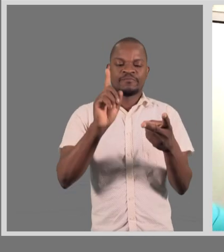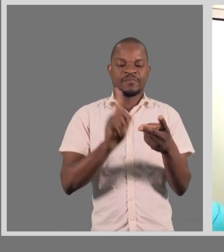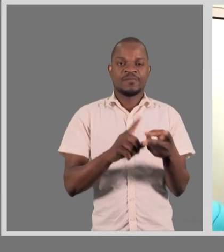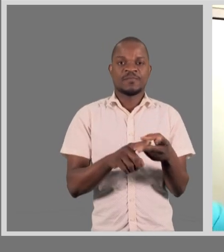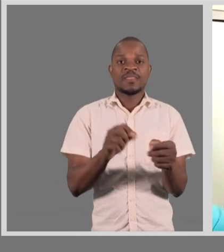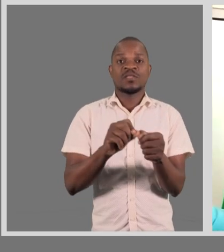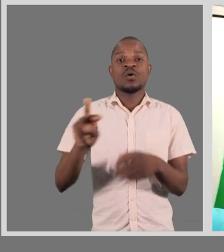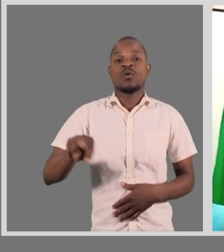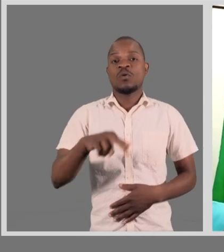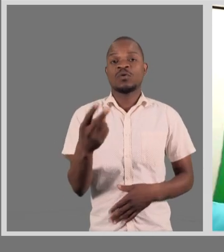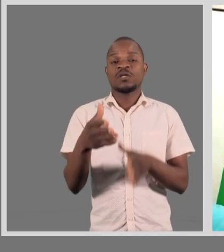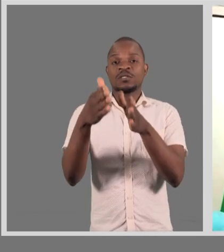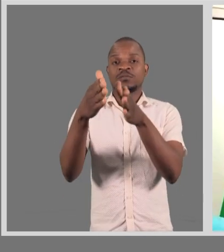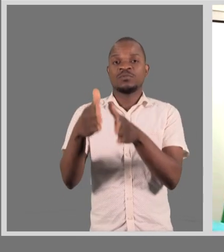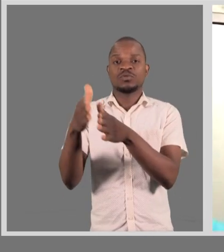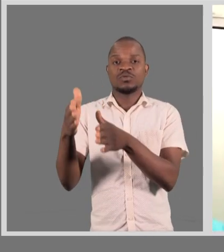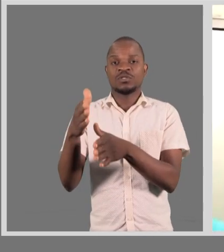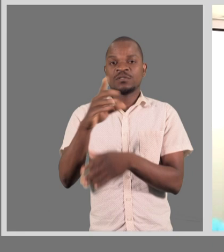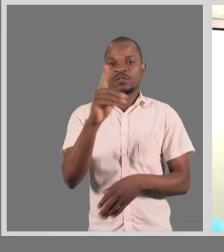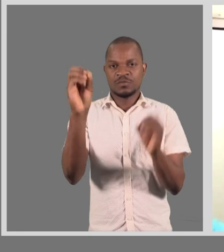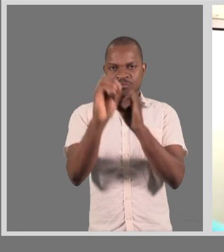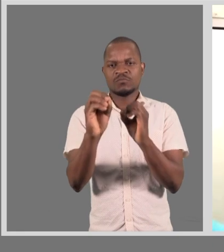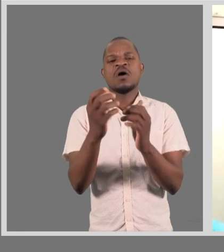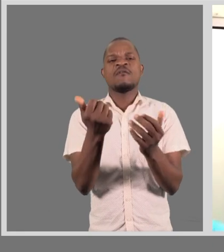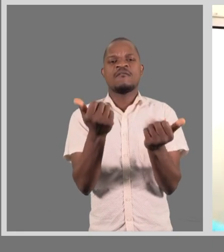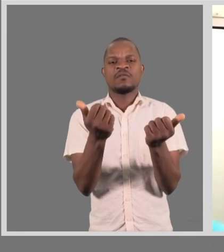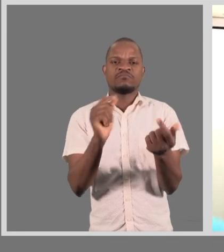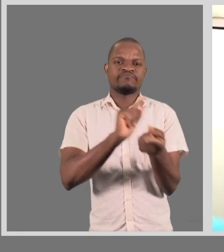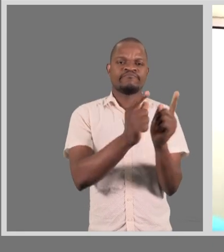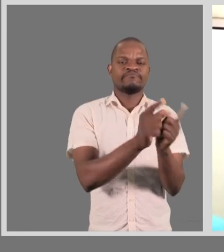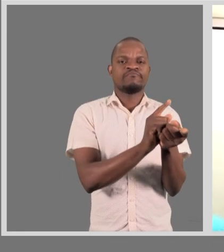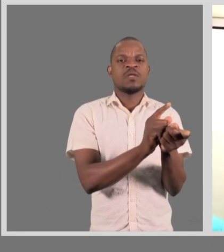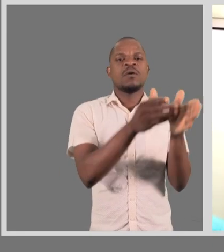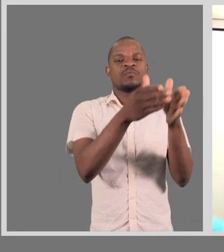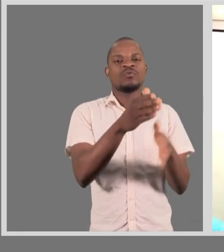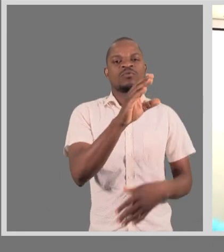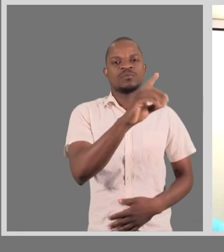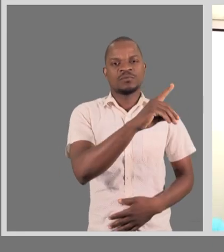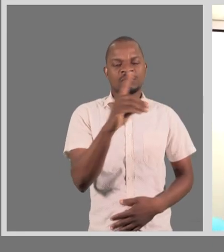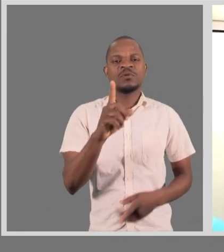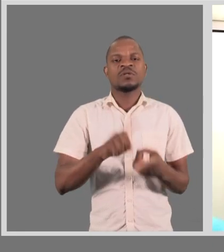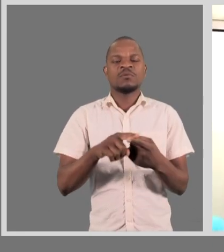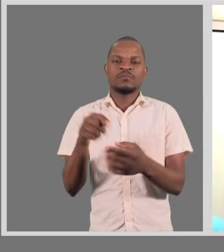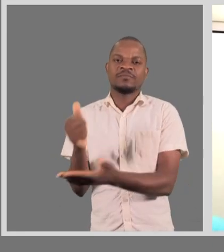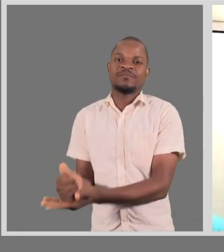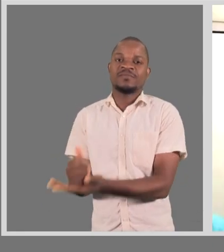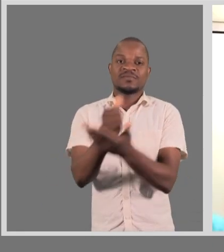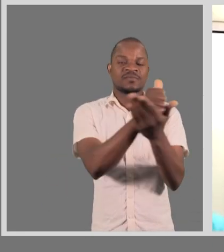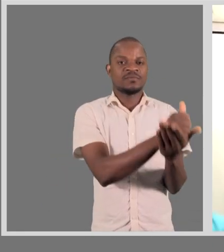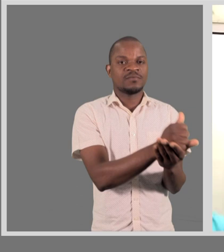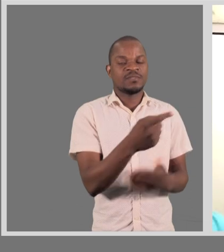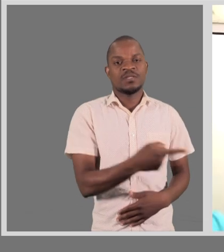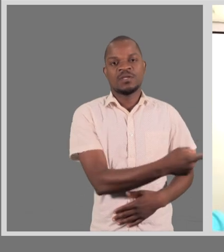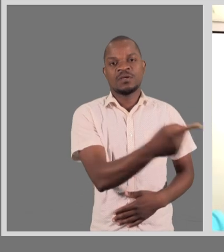permite a outras crianças já saber lidar com aqueles colegas que têm um tipo de deficiência e ajuda essas